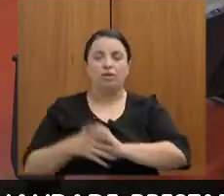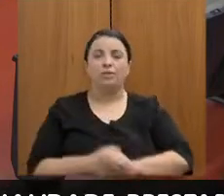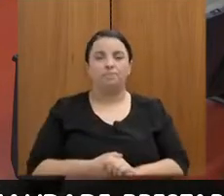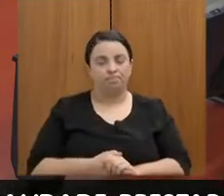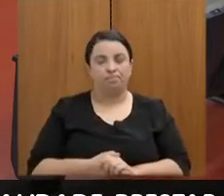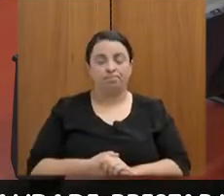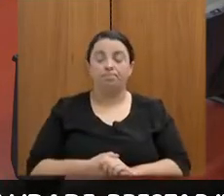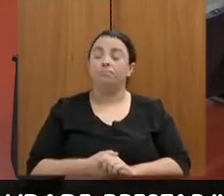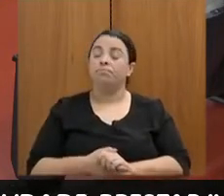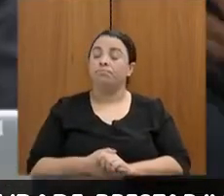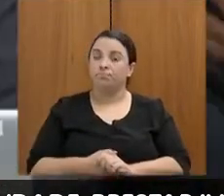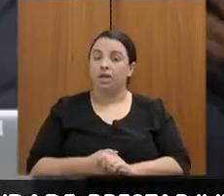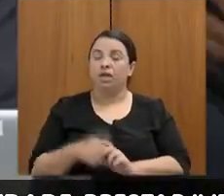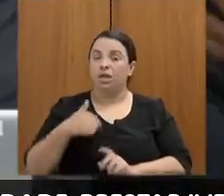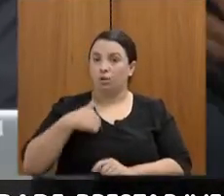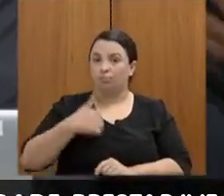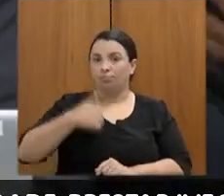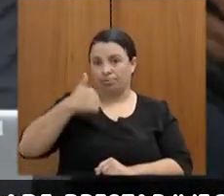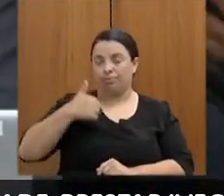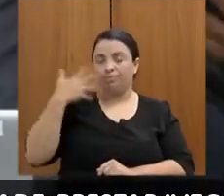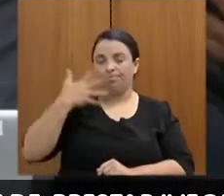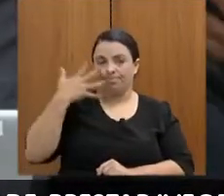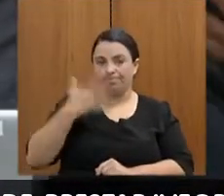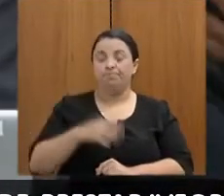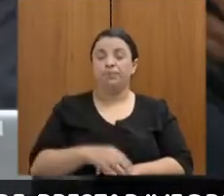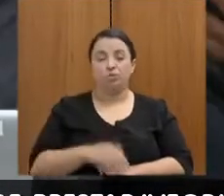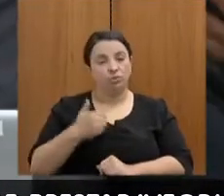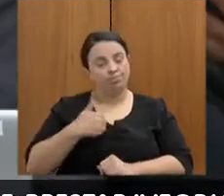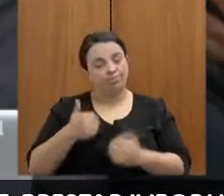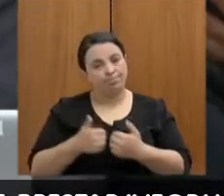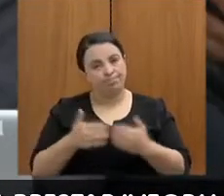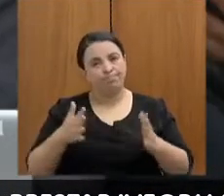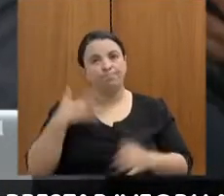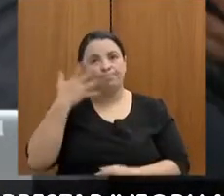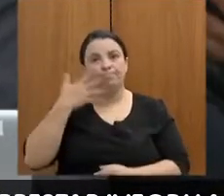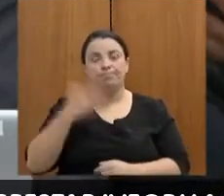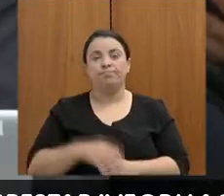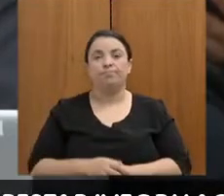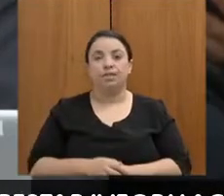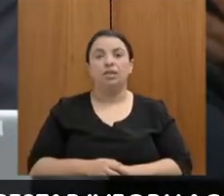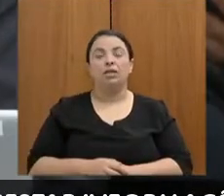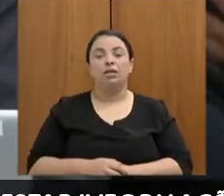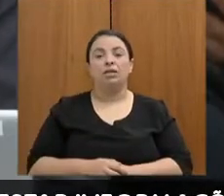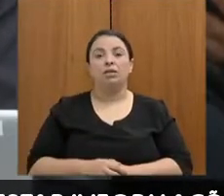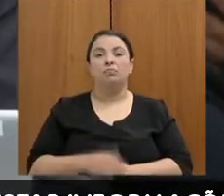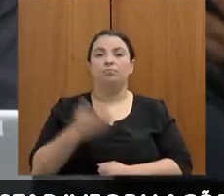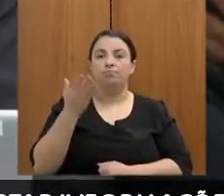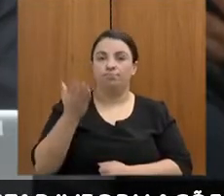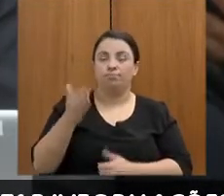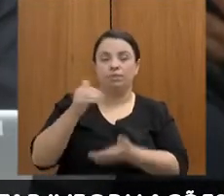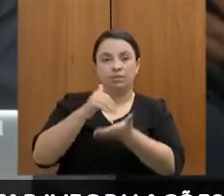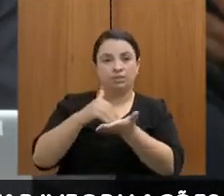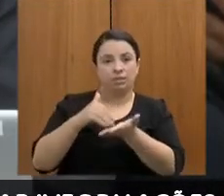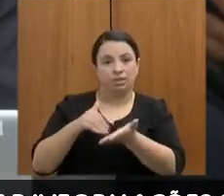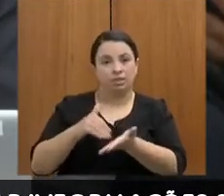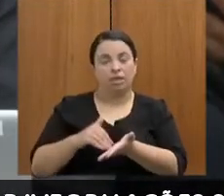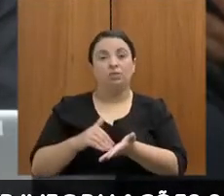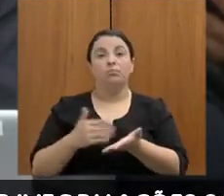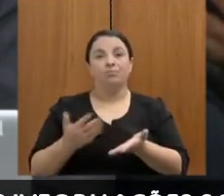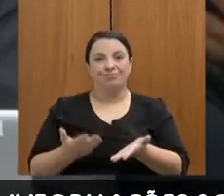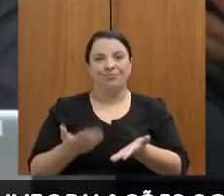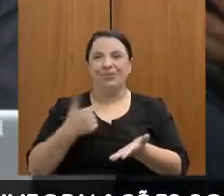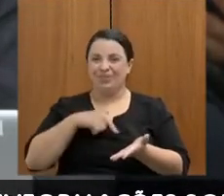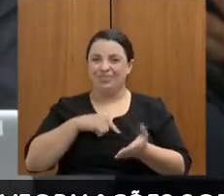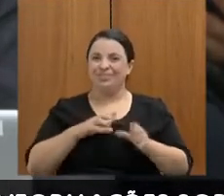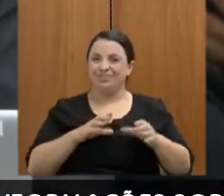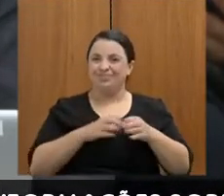Pois bem, primeiro, mais uma vez, secretário Gustavo, a gente, cabe que o nosso gabinete acaba dando muito trabalho lá